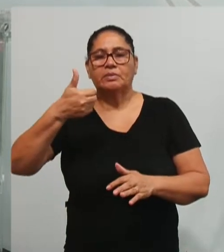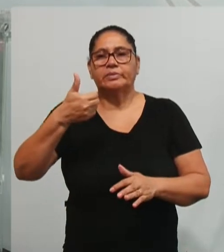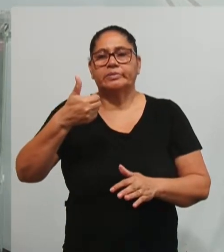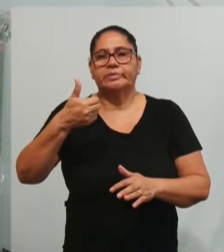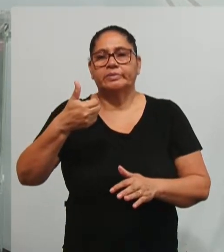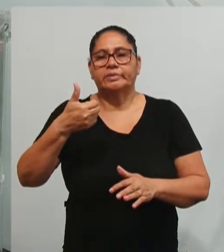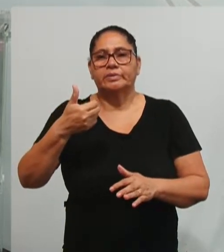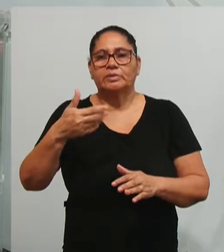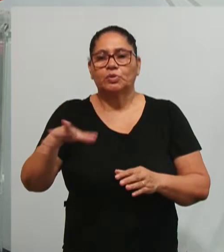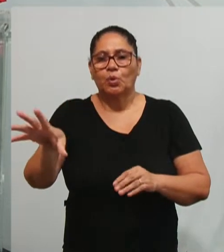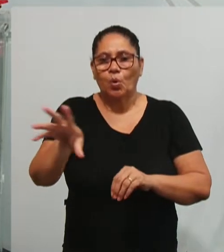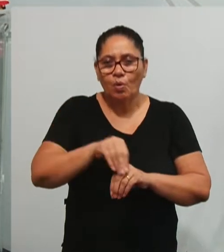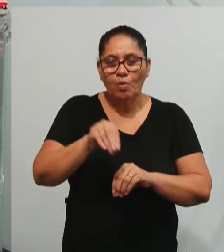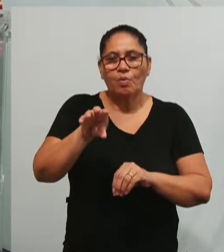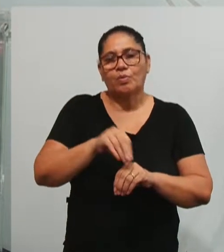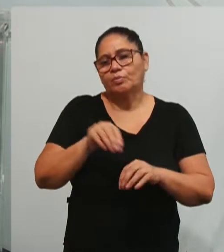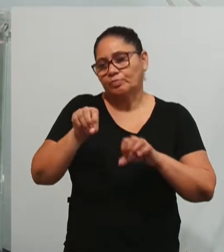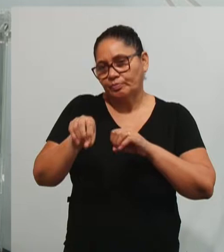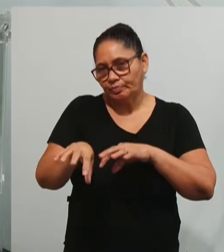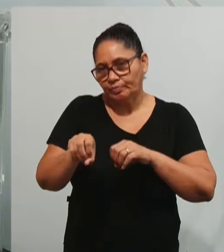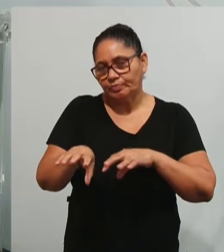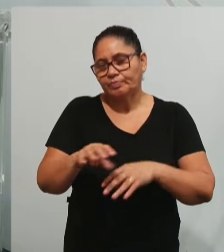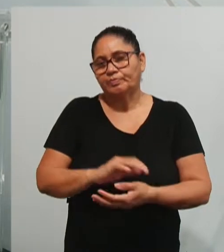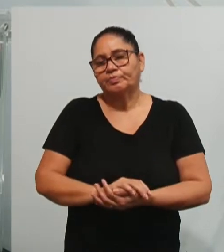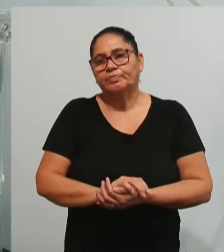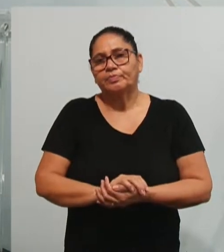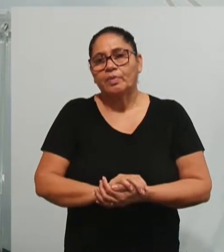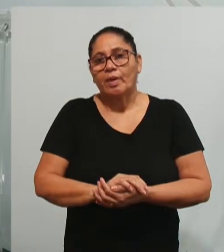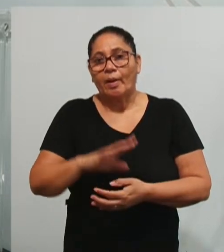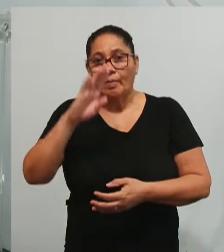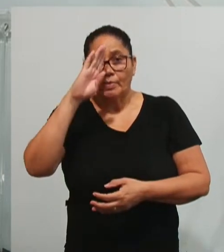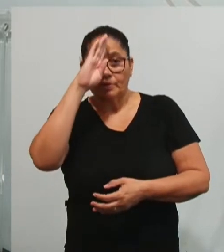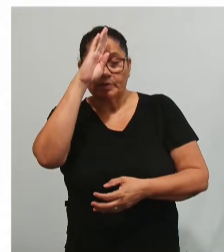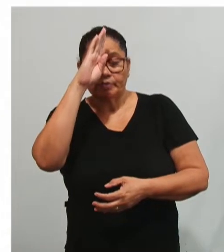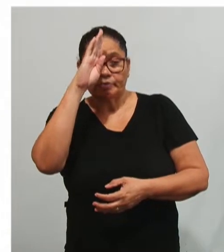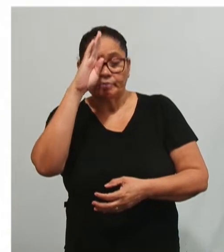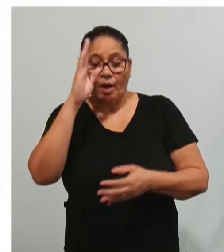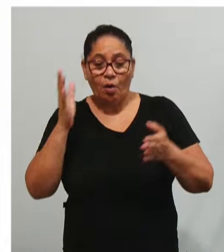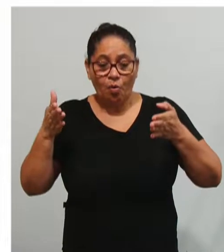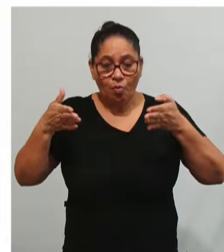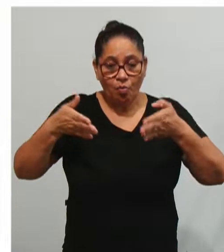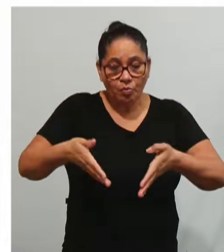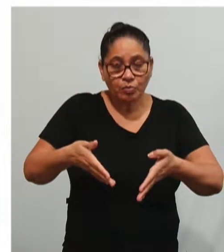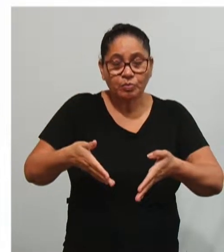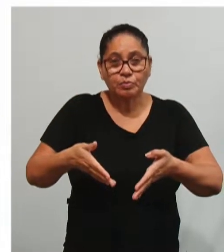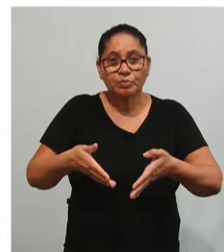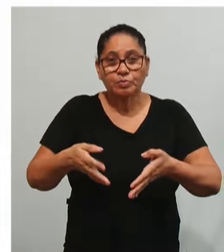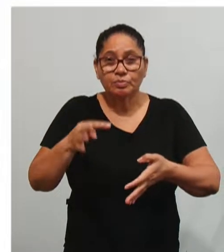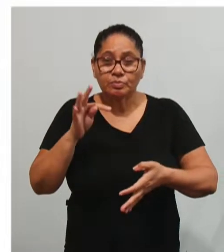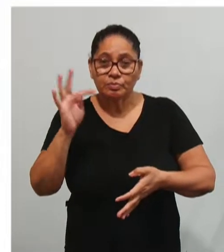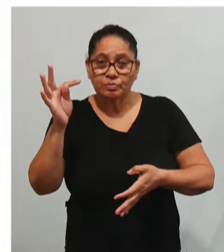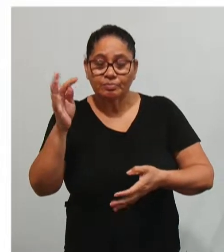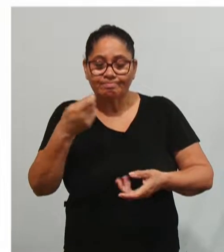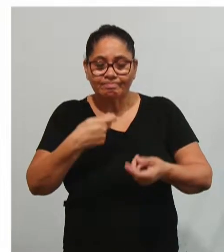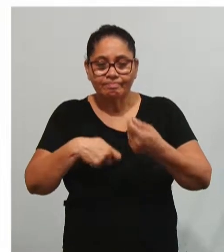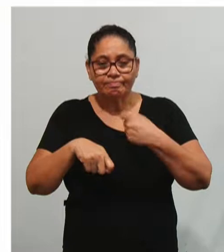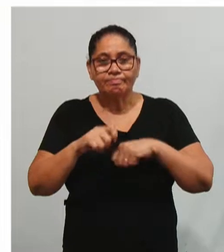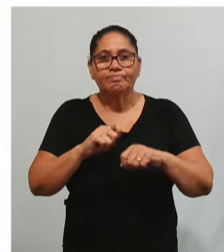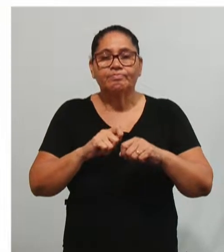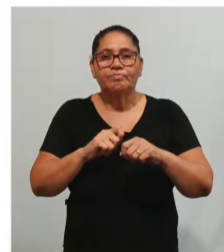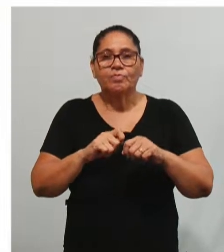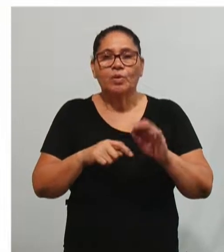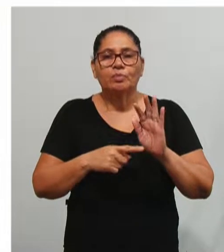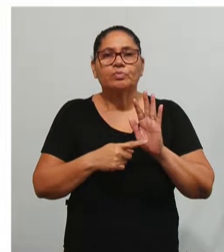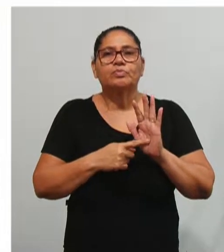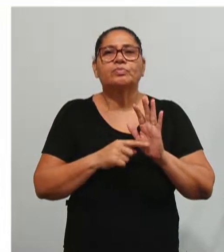implementadas no campo da educação. Os principais enfocos teóricos da administração nos